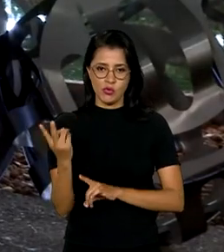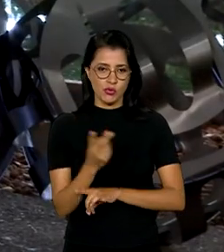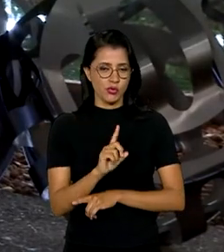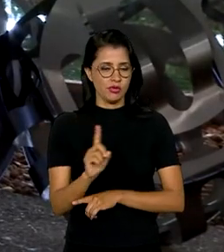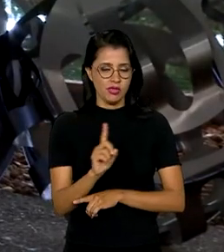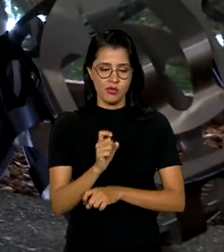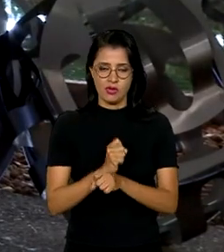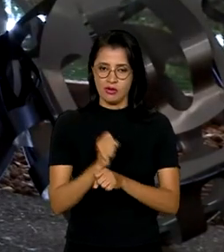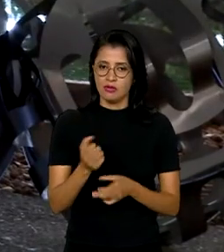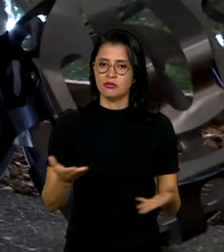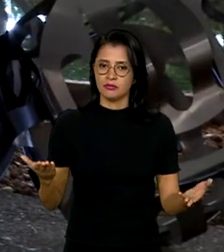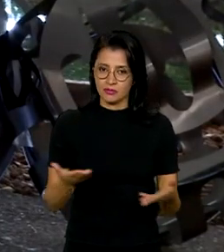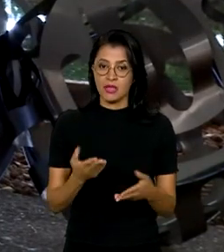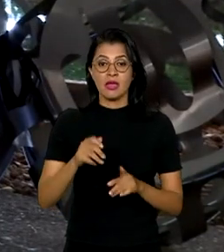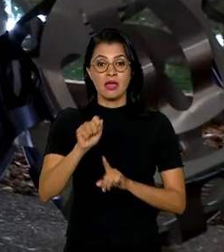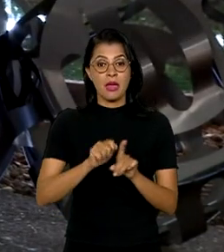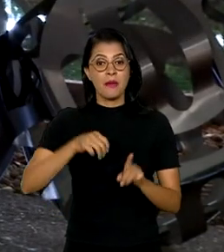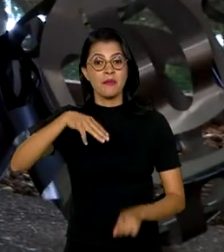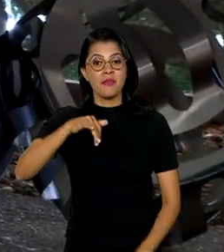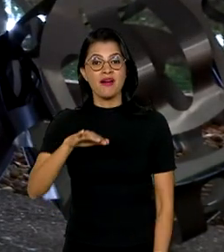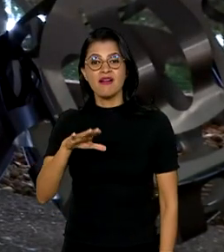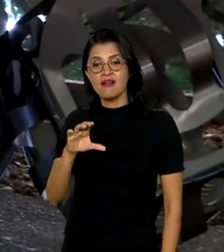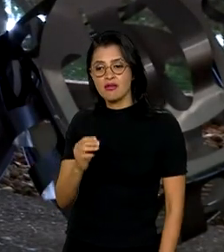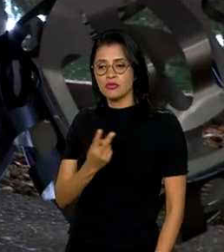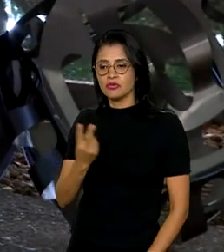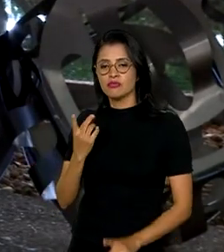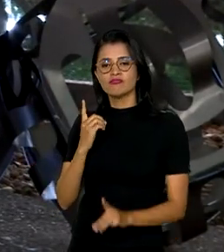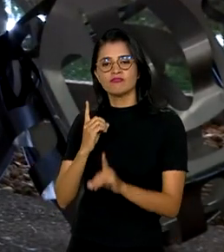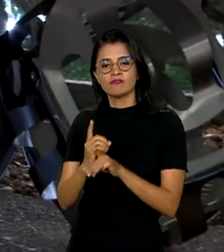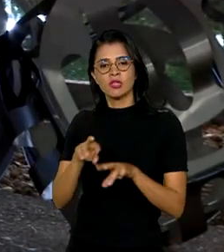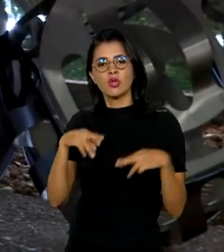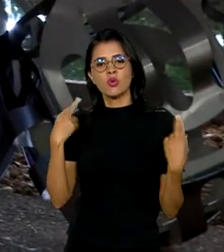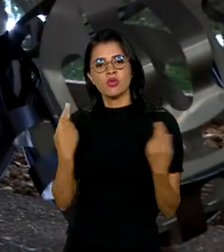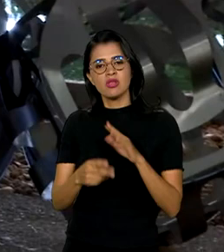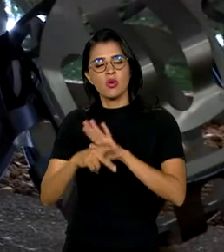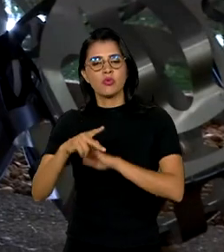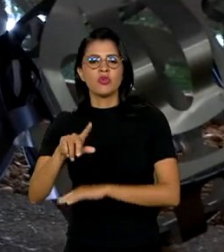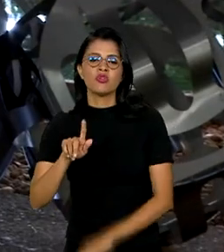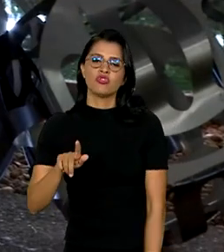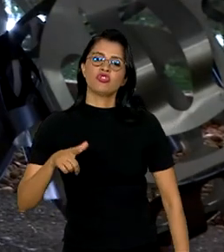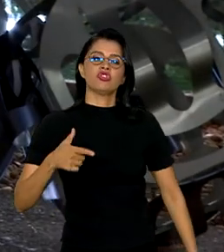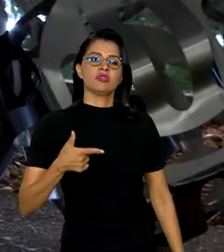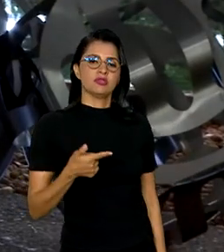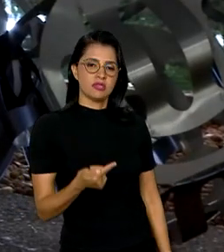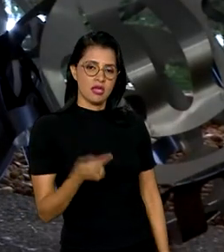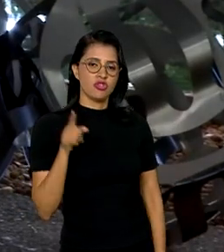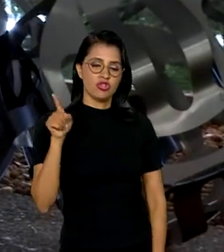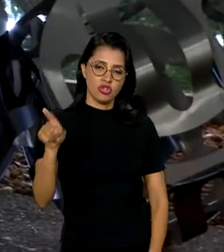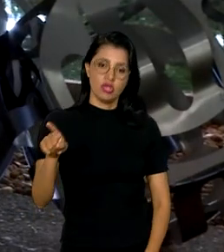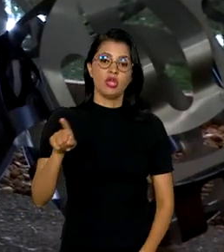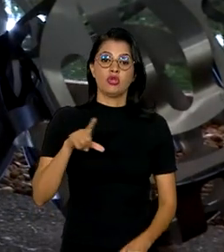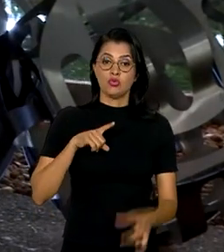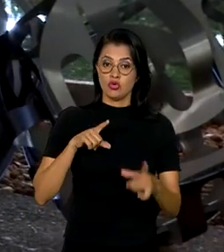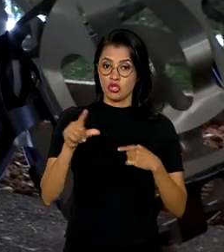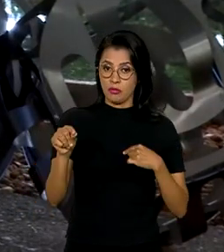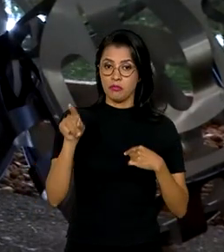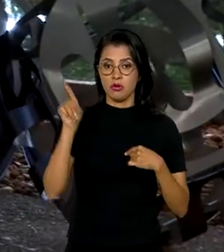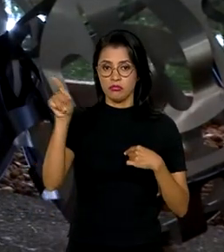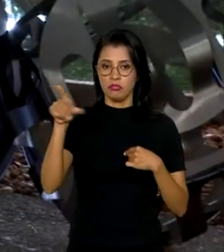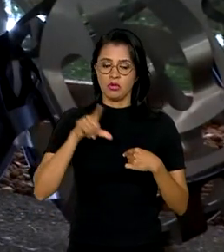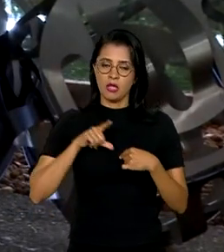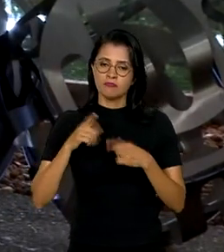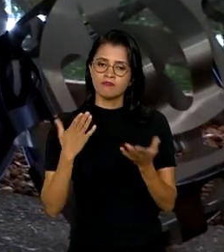Lin Xi este ano. Em maio, eles se reuniram durante a reunião de cúpula do G7 em Hiroshima, no Japão, quando